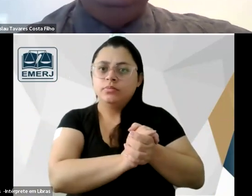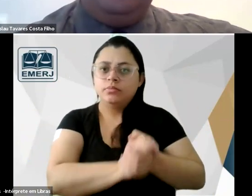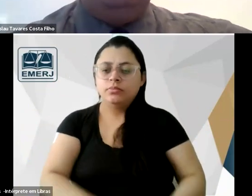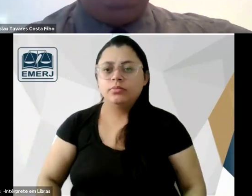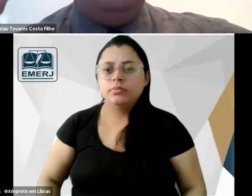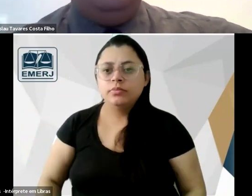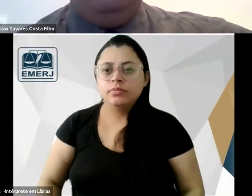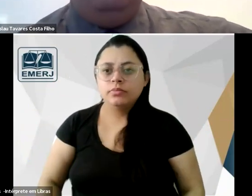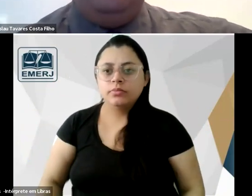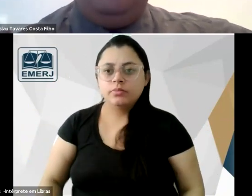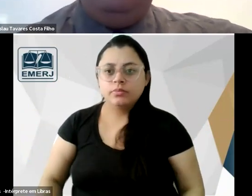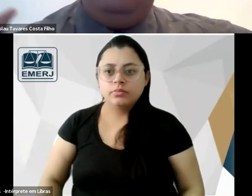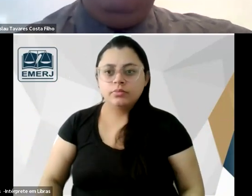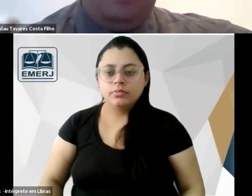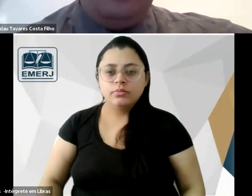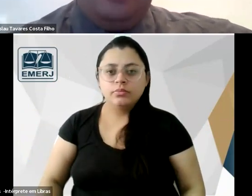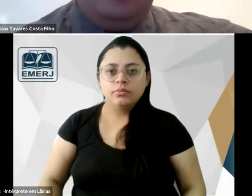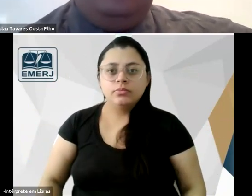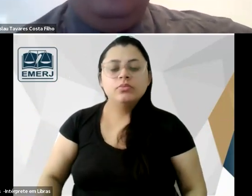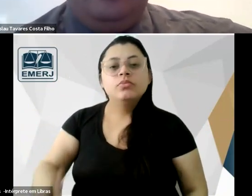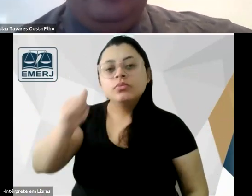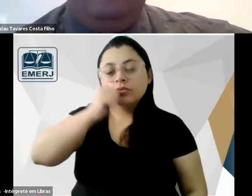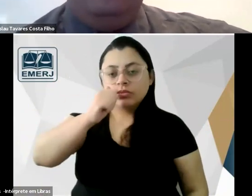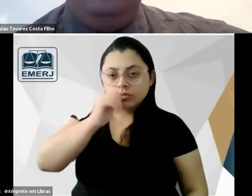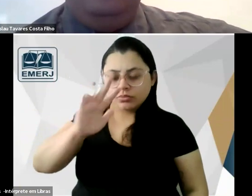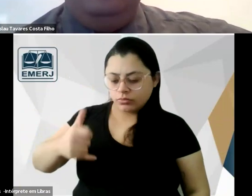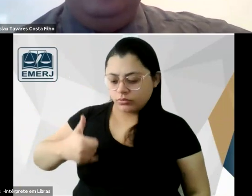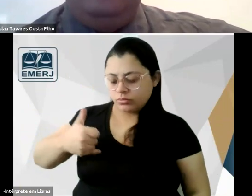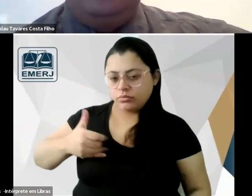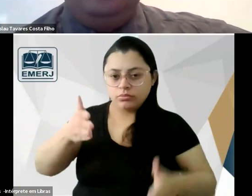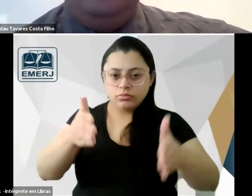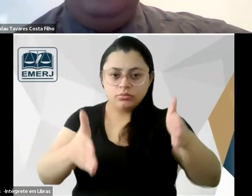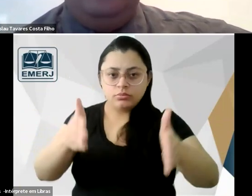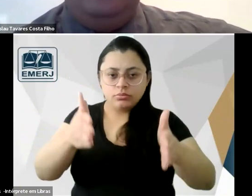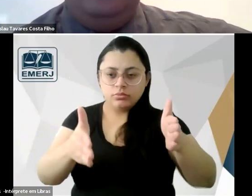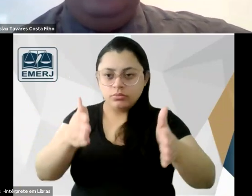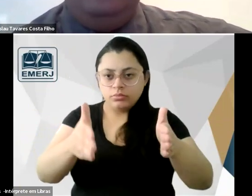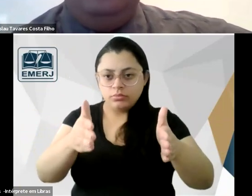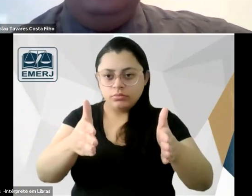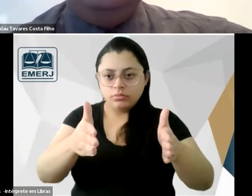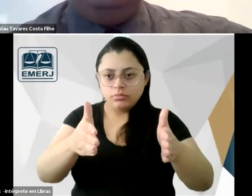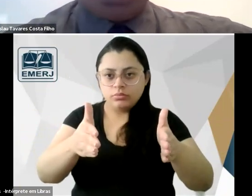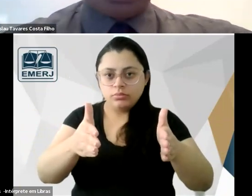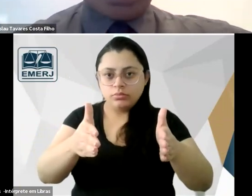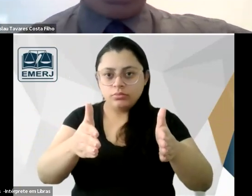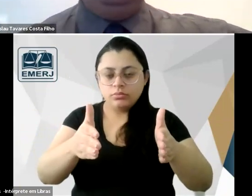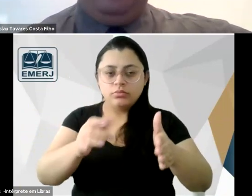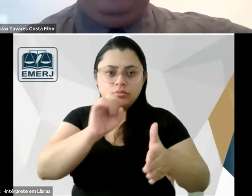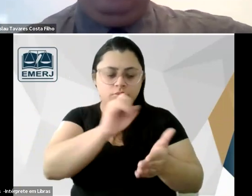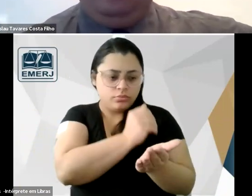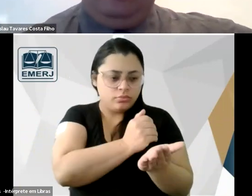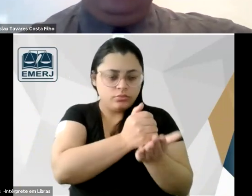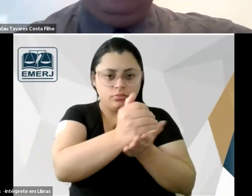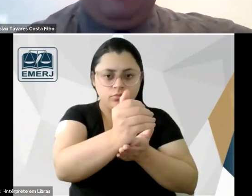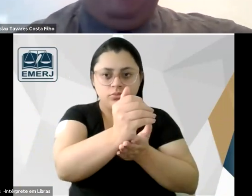já era uma mulher de meia idade digamos assim e se começavam o curso